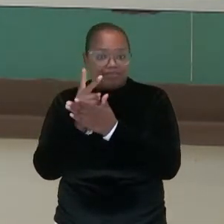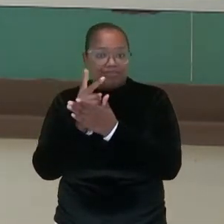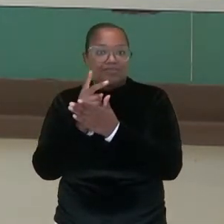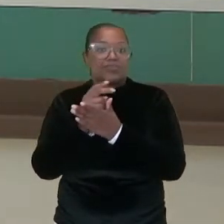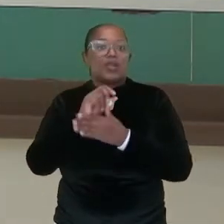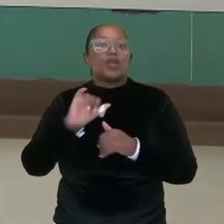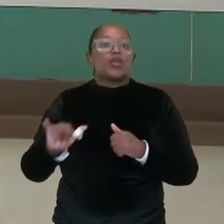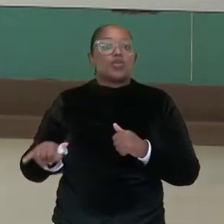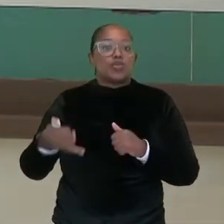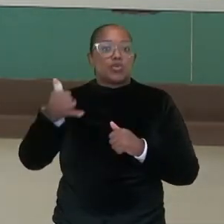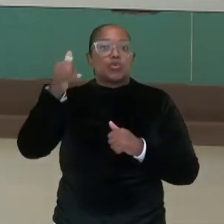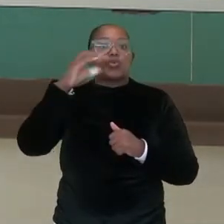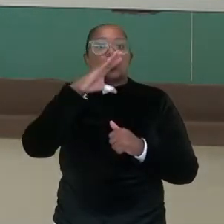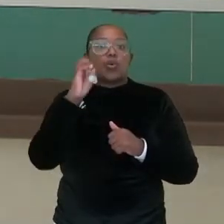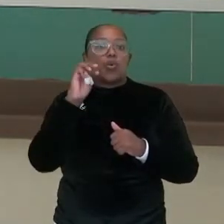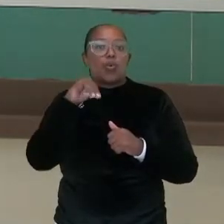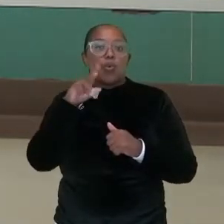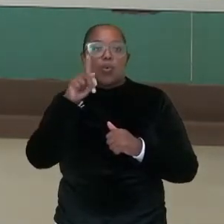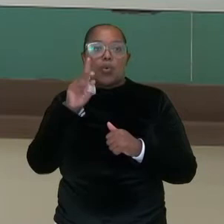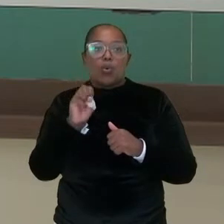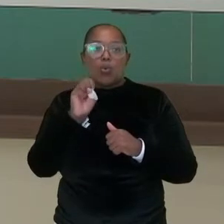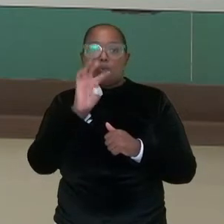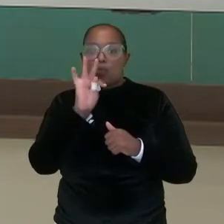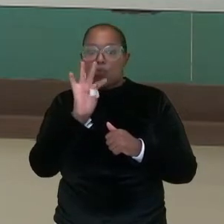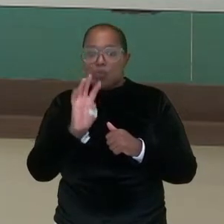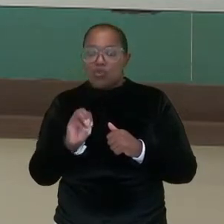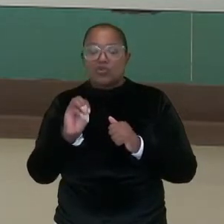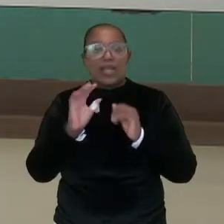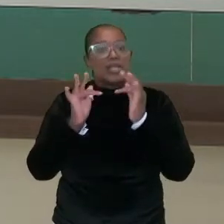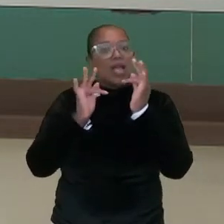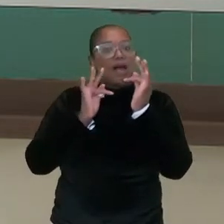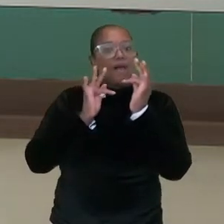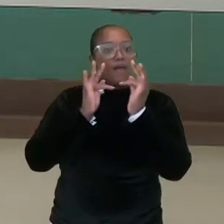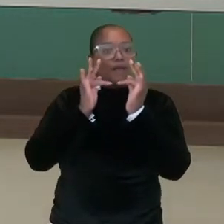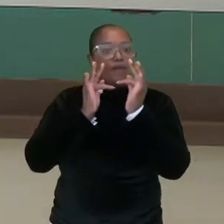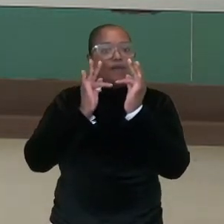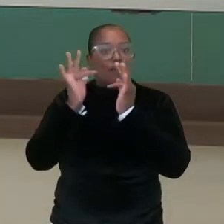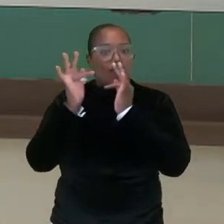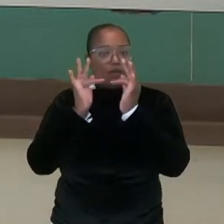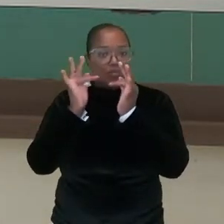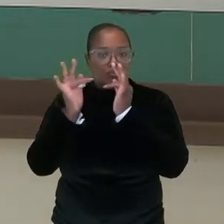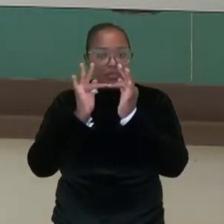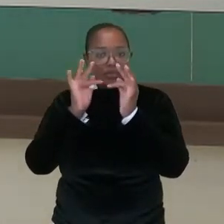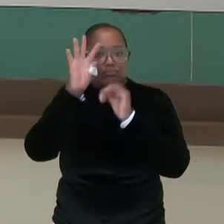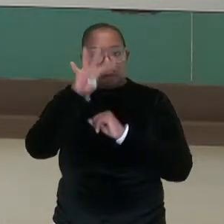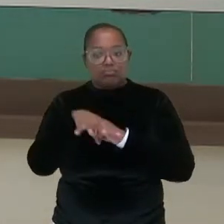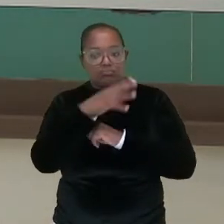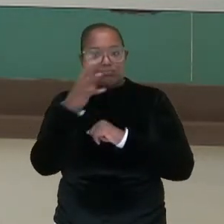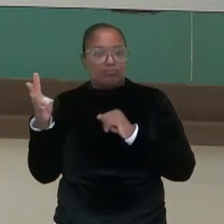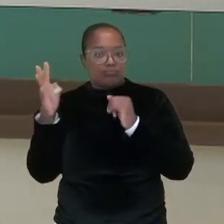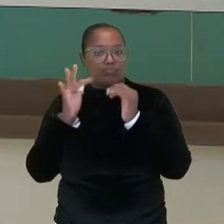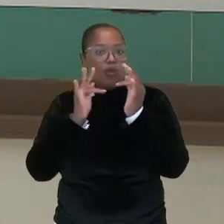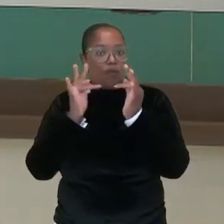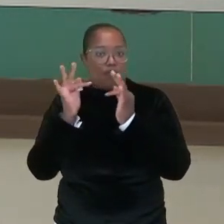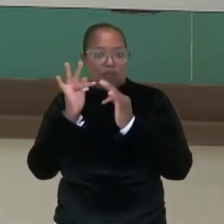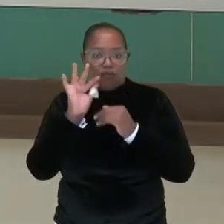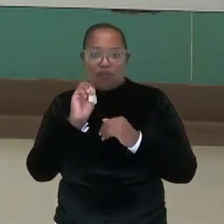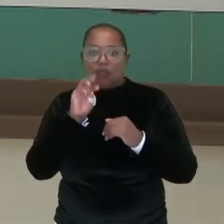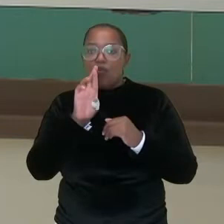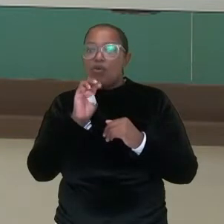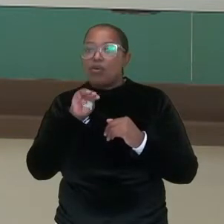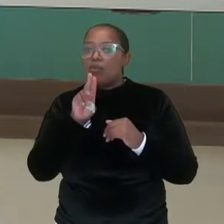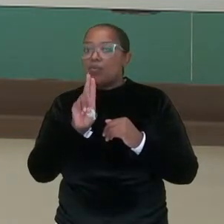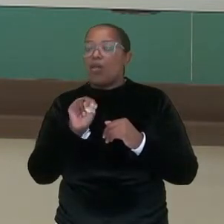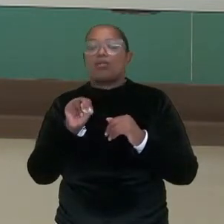Juro composto. Então, essa é a modalidade de juros que é cobrado quando a gente faz, solicita o